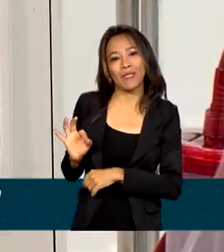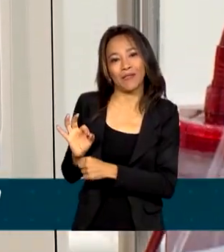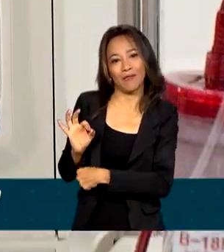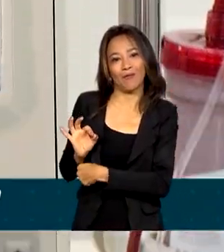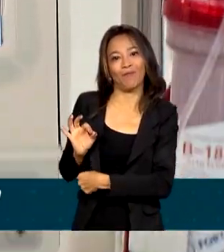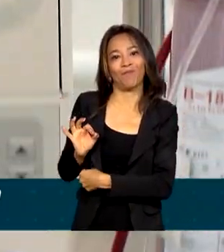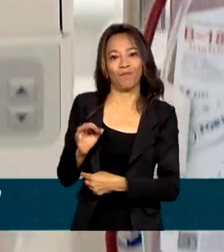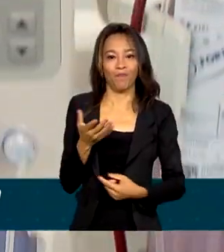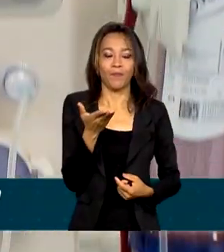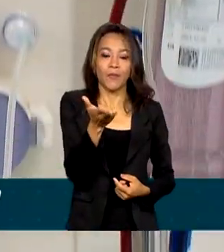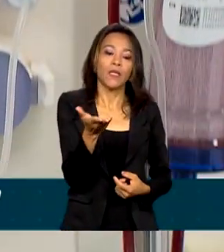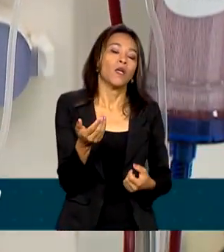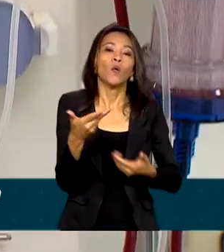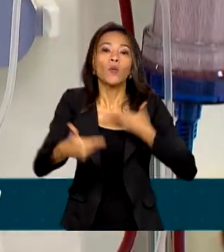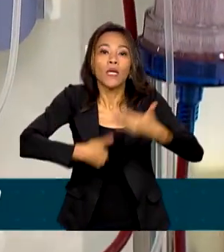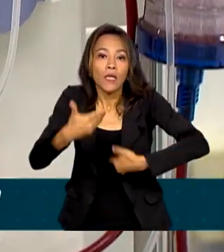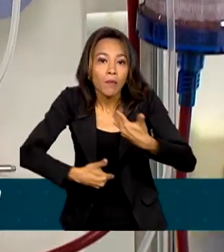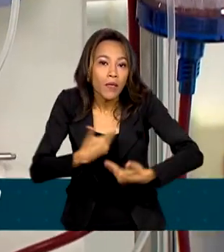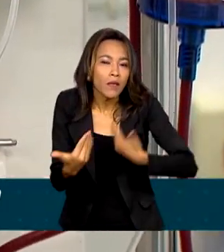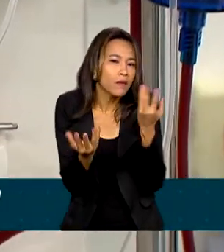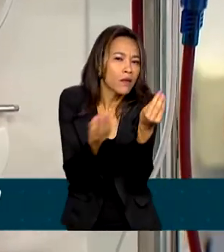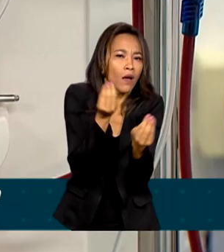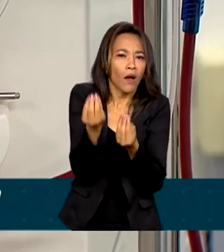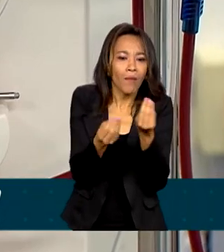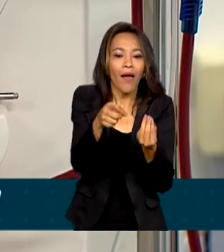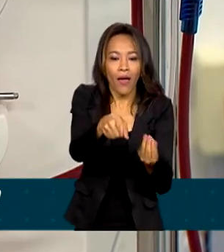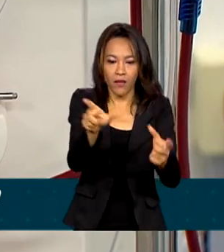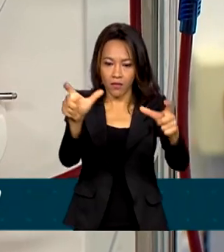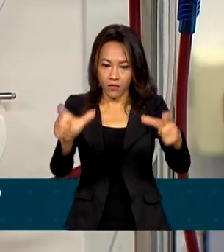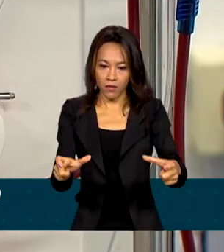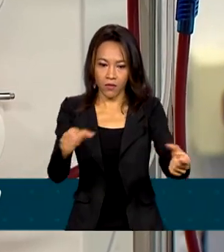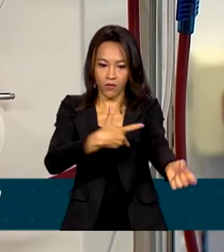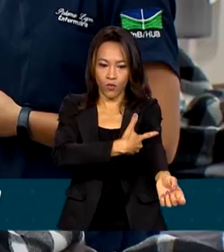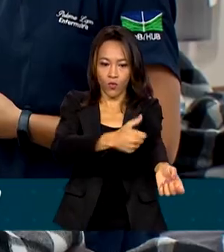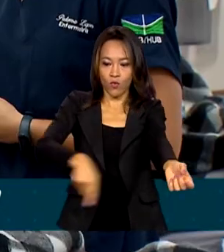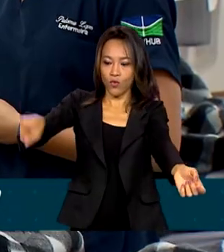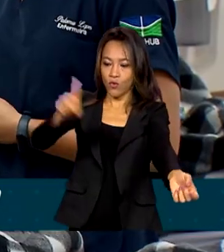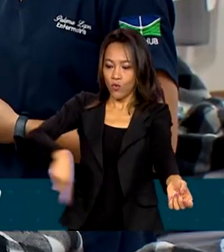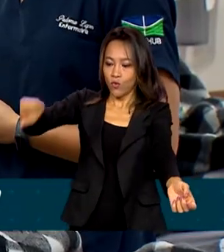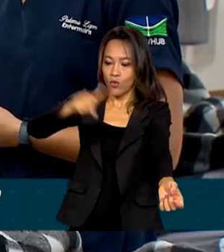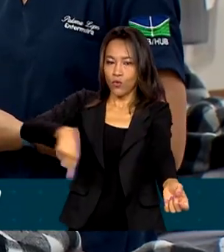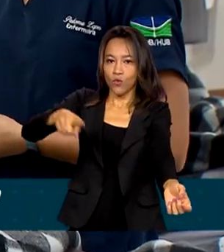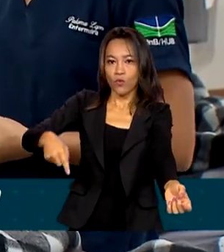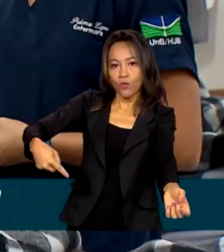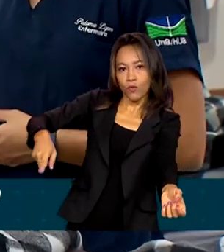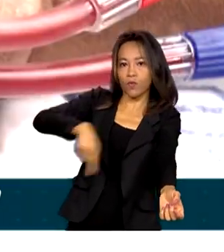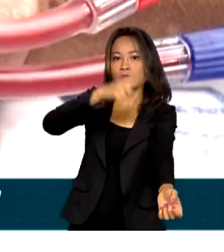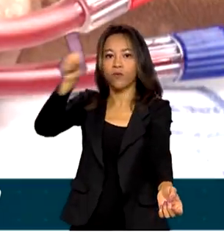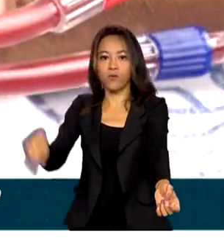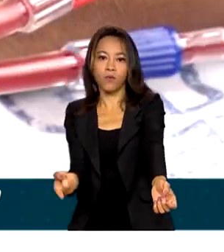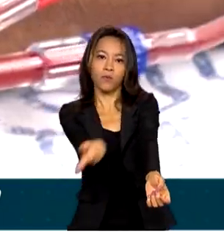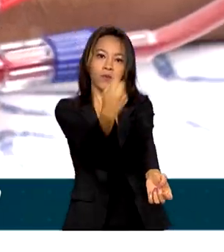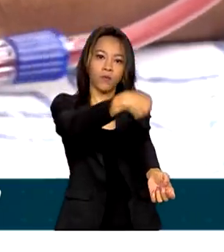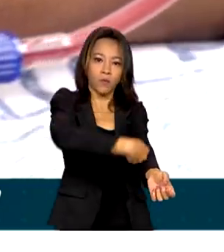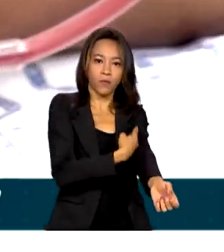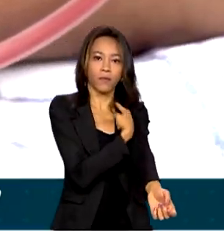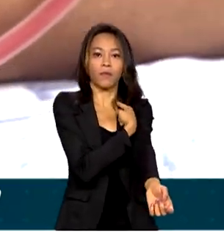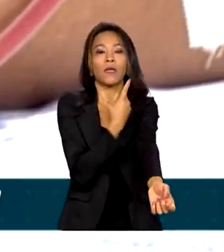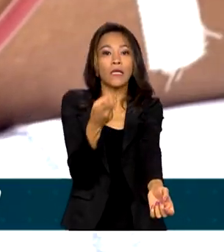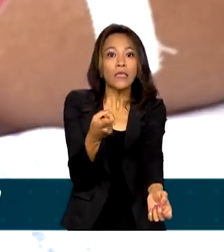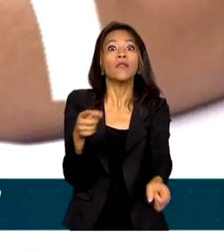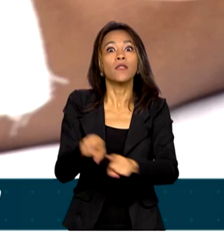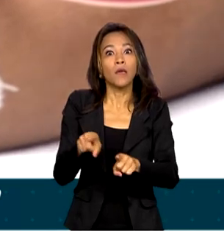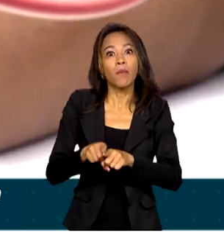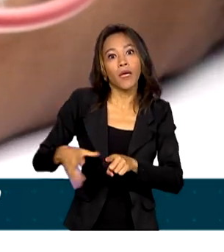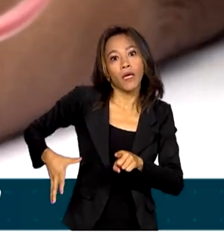tratamento do paciente renal crônico é a modiálise, que pode ser feita pelo SUS de graça. O transplante de rins